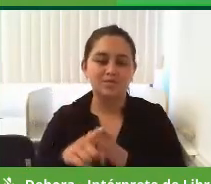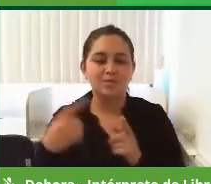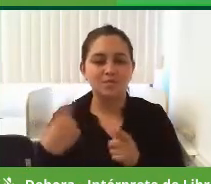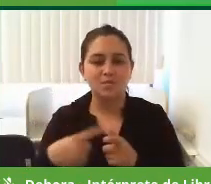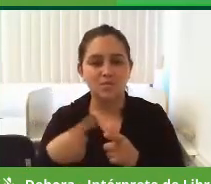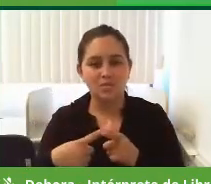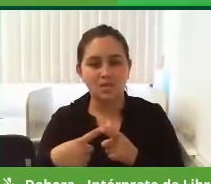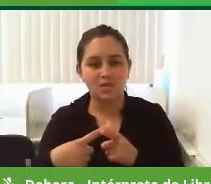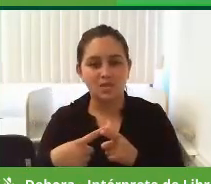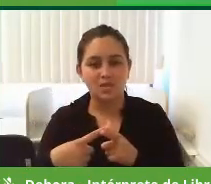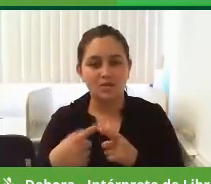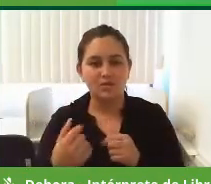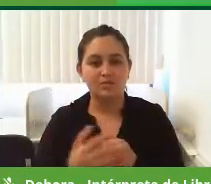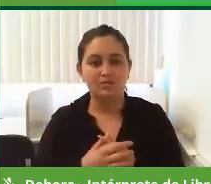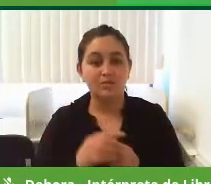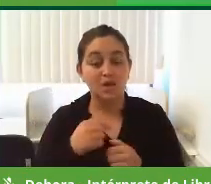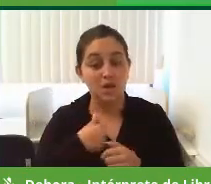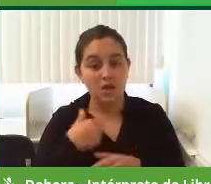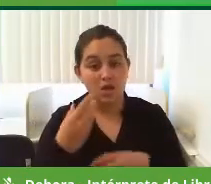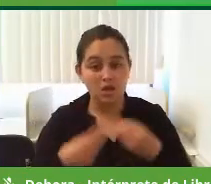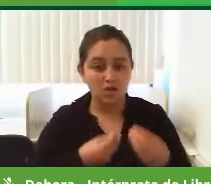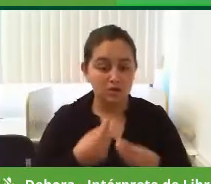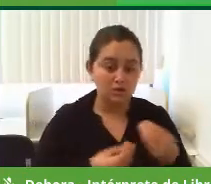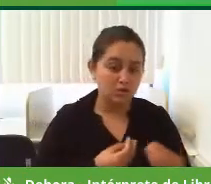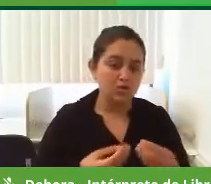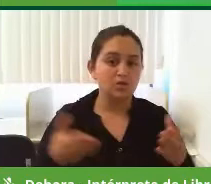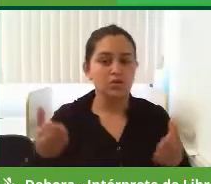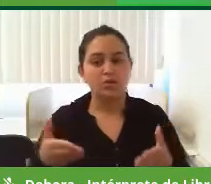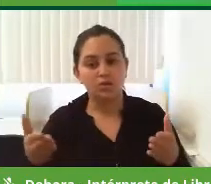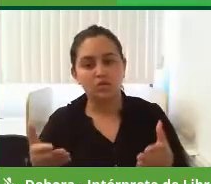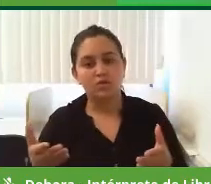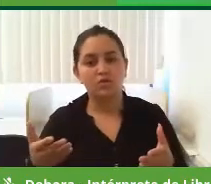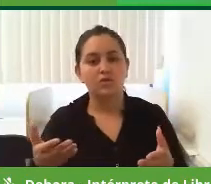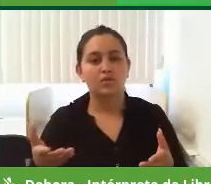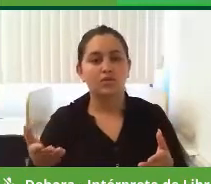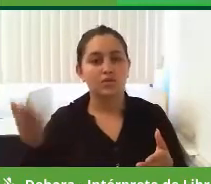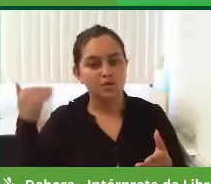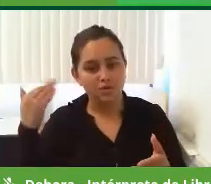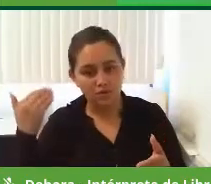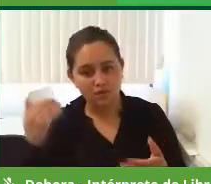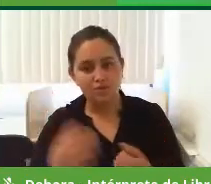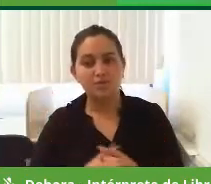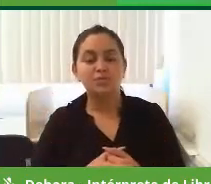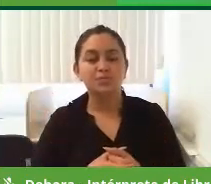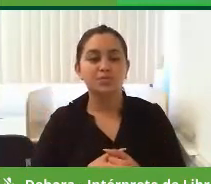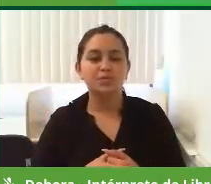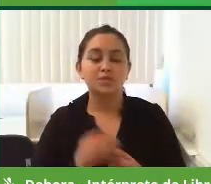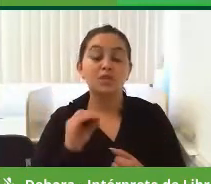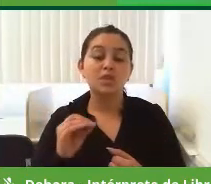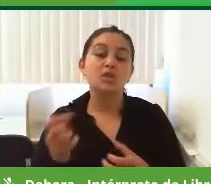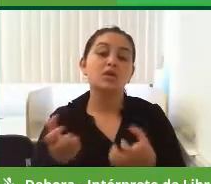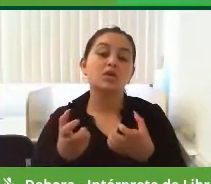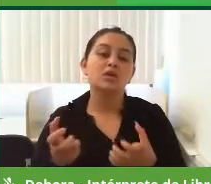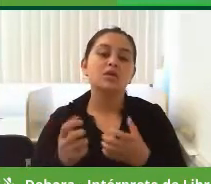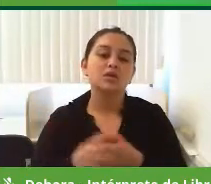eu, como já falei há momentos anteriores, que quero estar